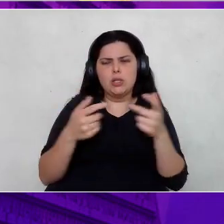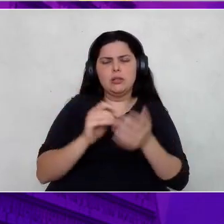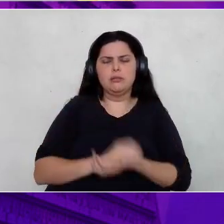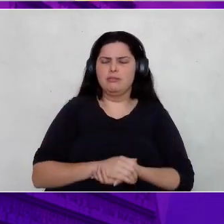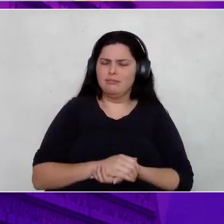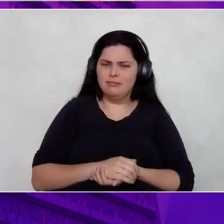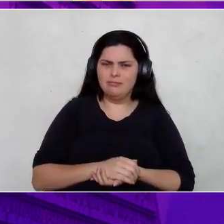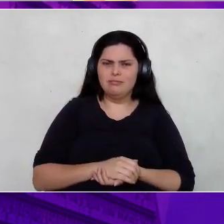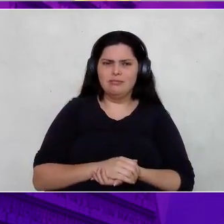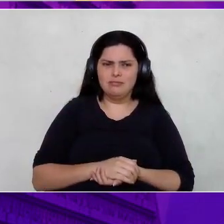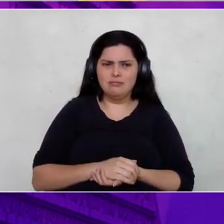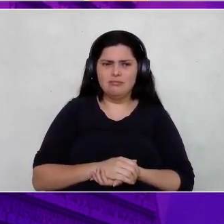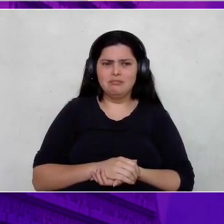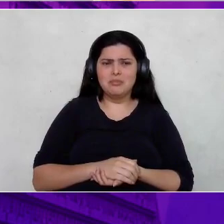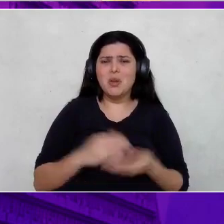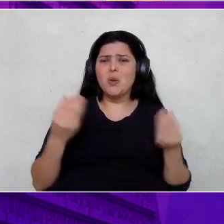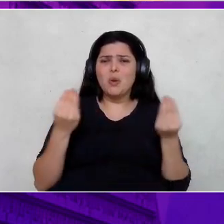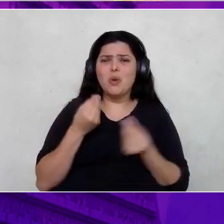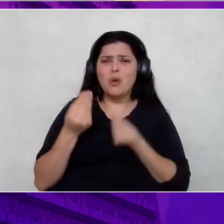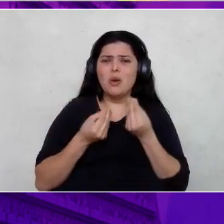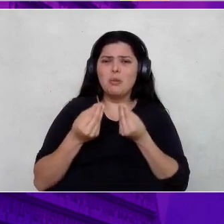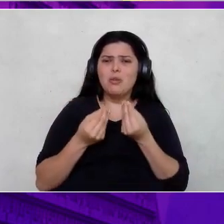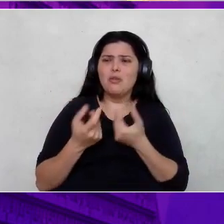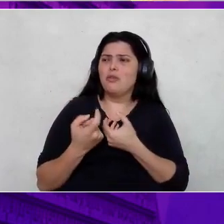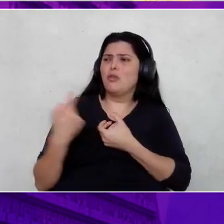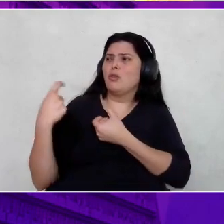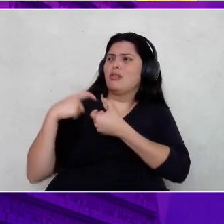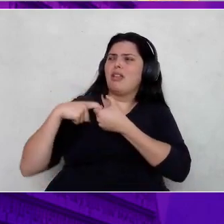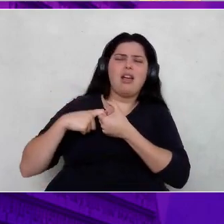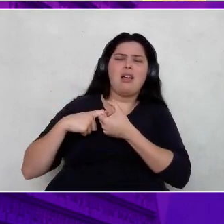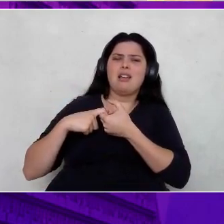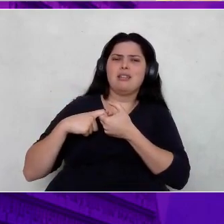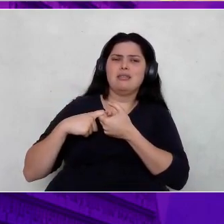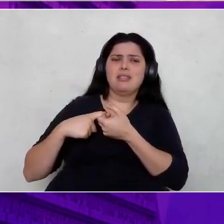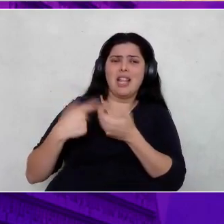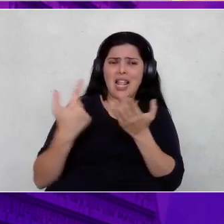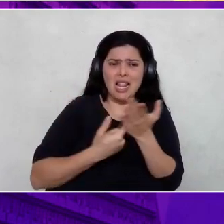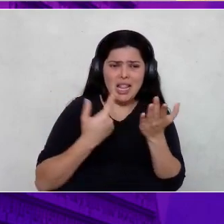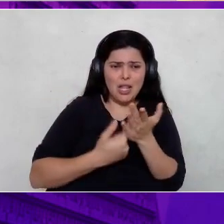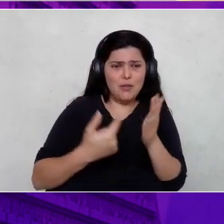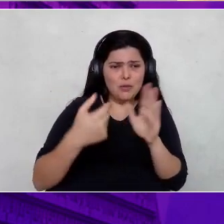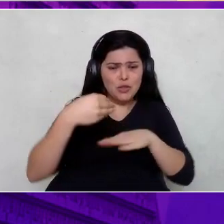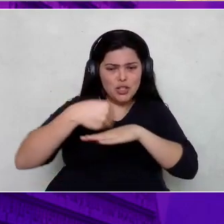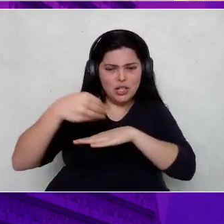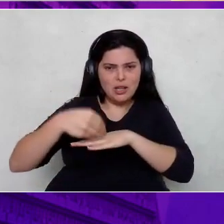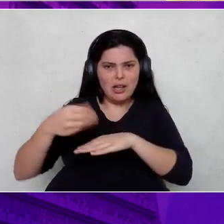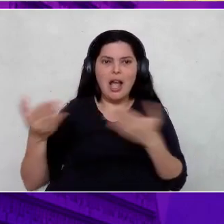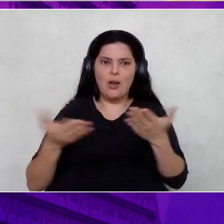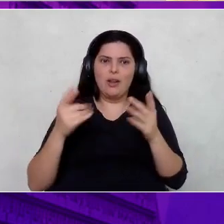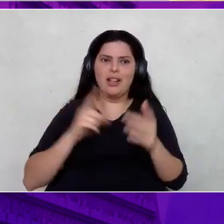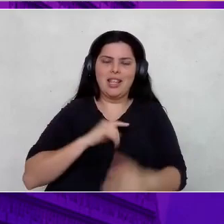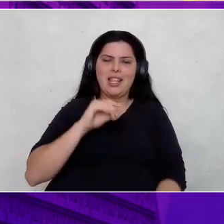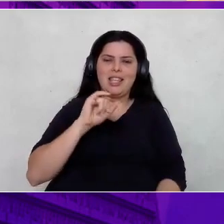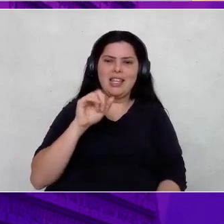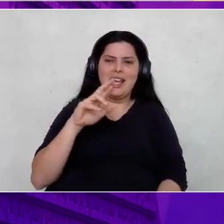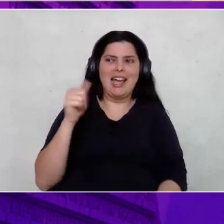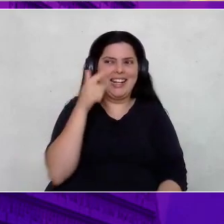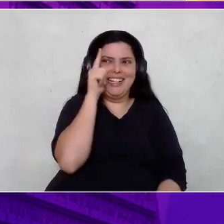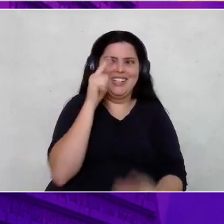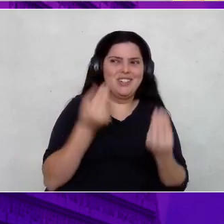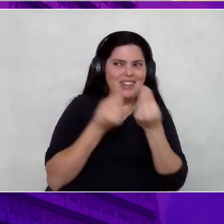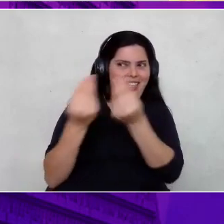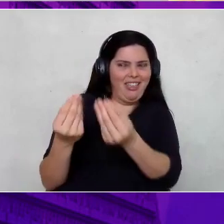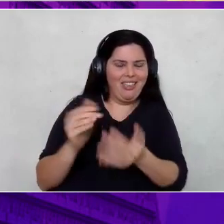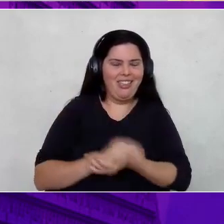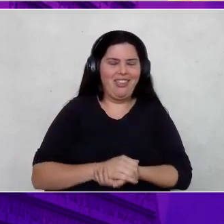Mas por onde começar? Tem algum livro aí que fala? Agora tem, né? A Yara acabou de ganhar um aqui. Mas não